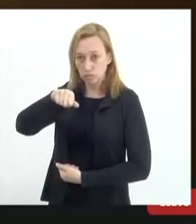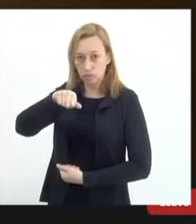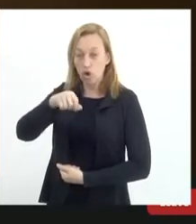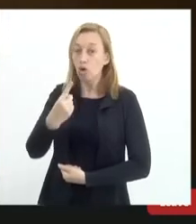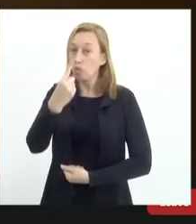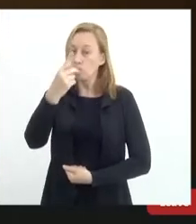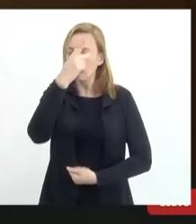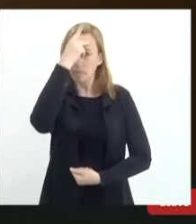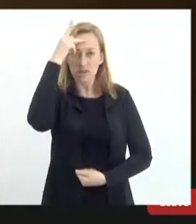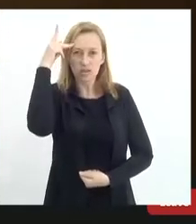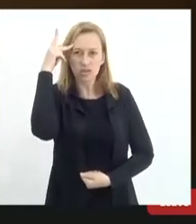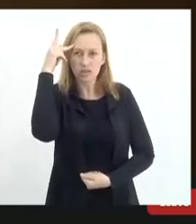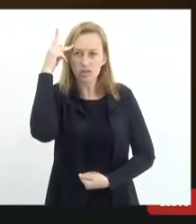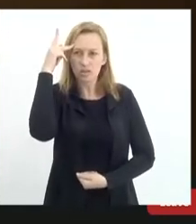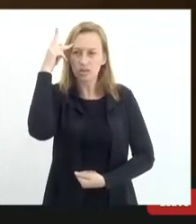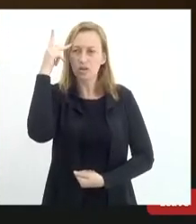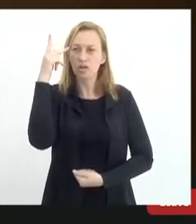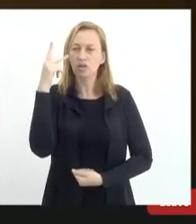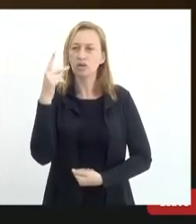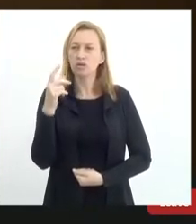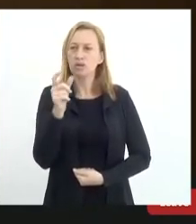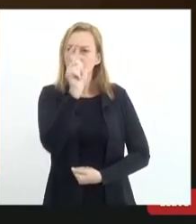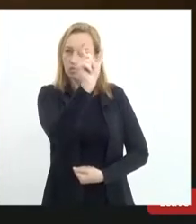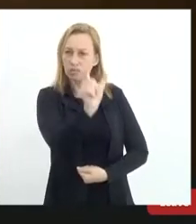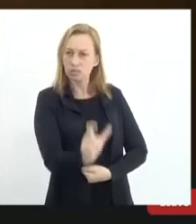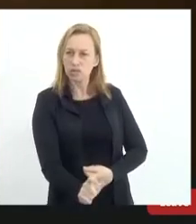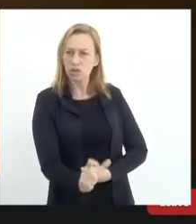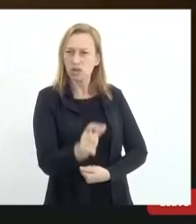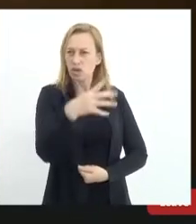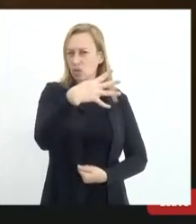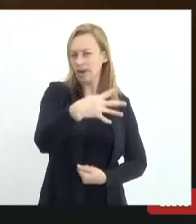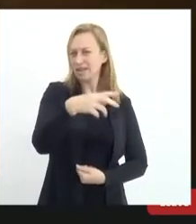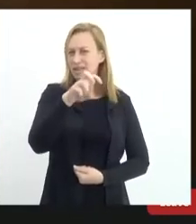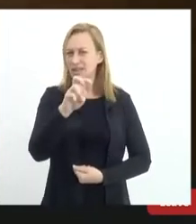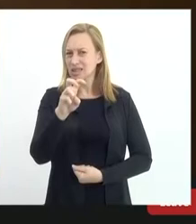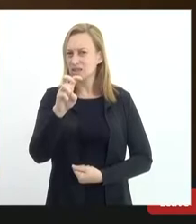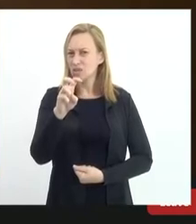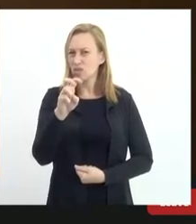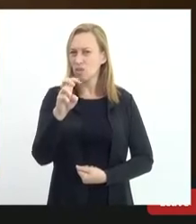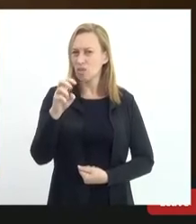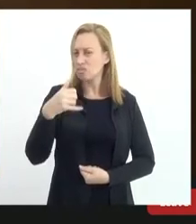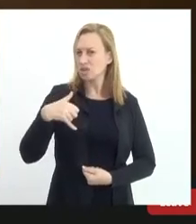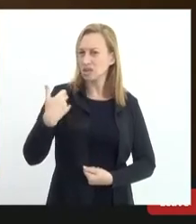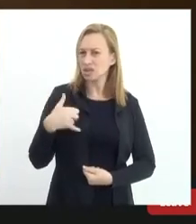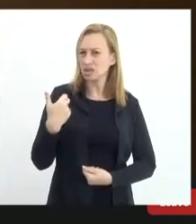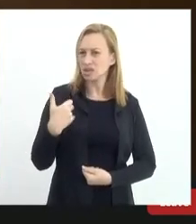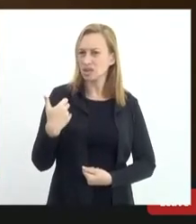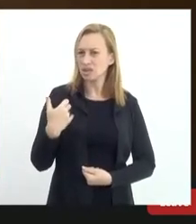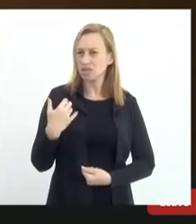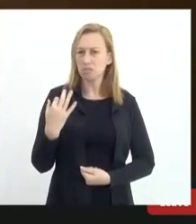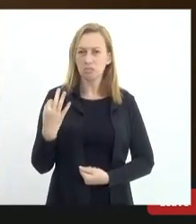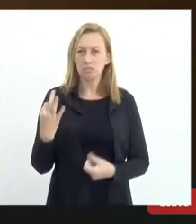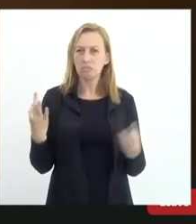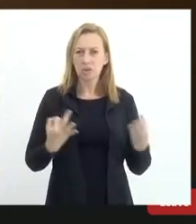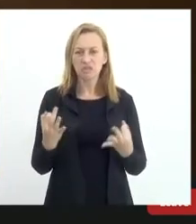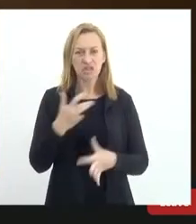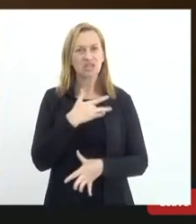uma pessoa, um ser até 45 anos de idade, esta é uma excelente saúde.